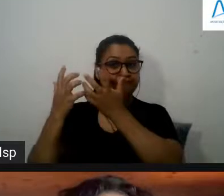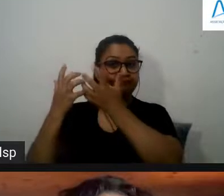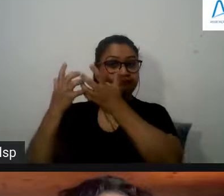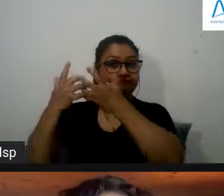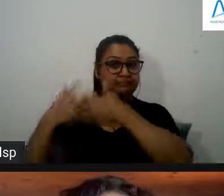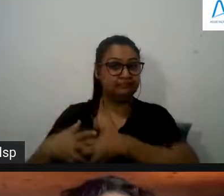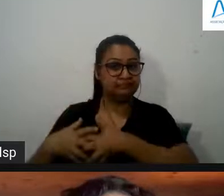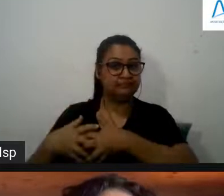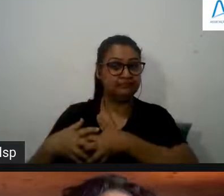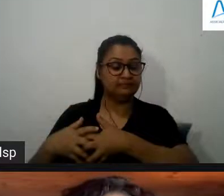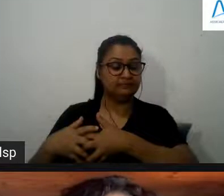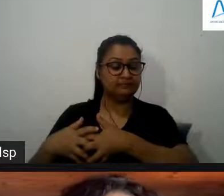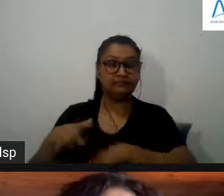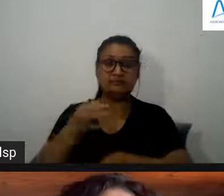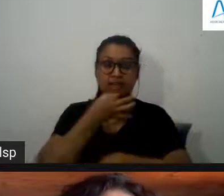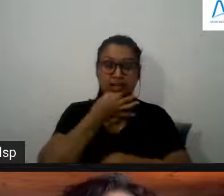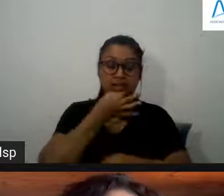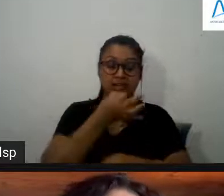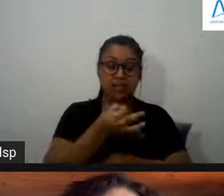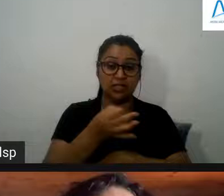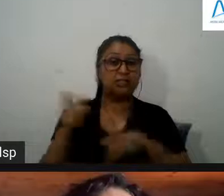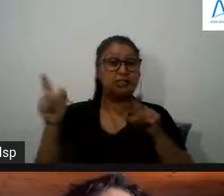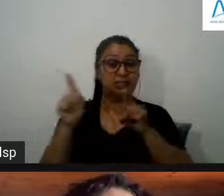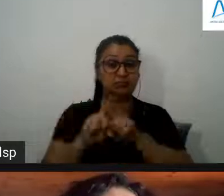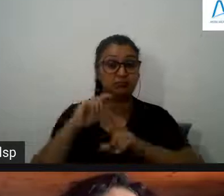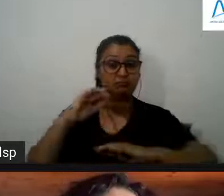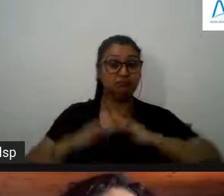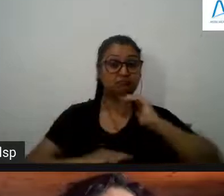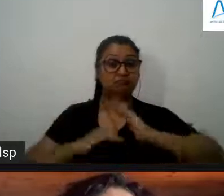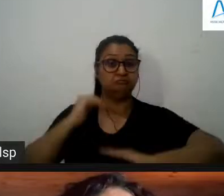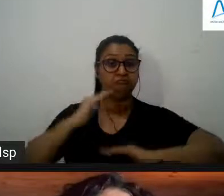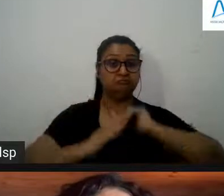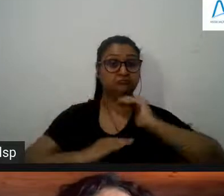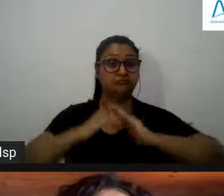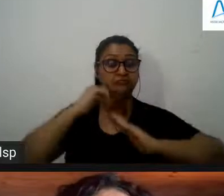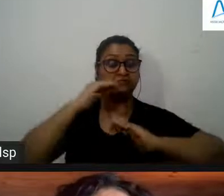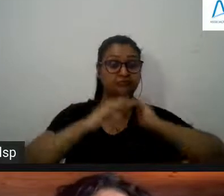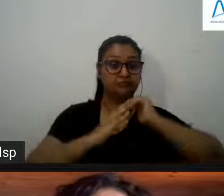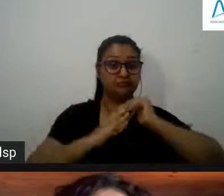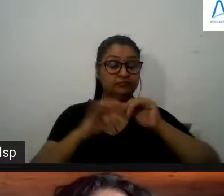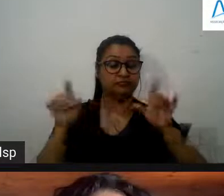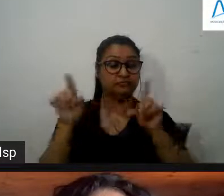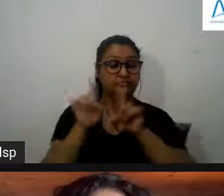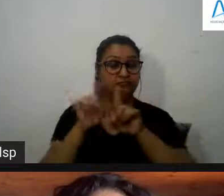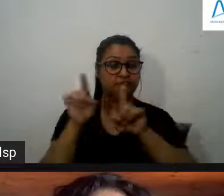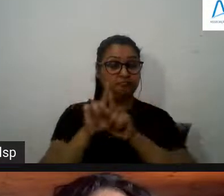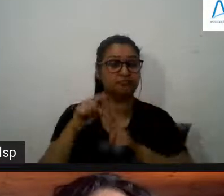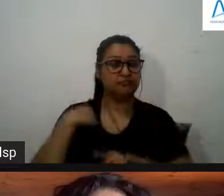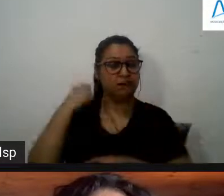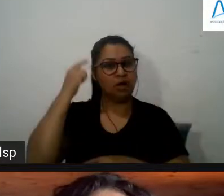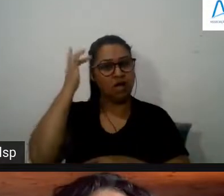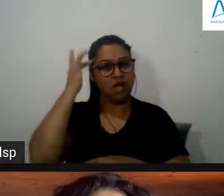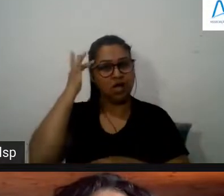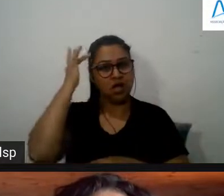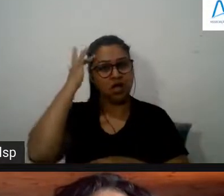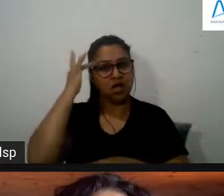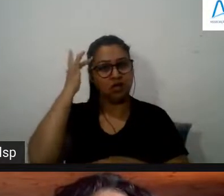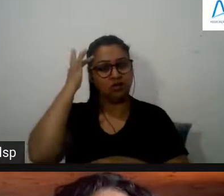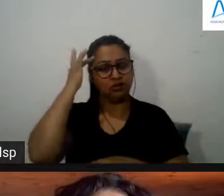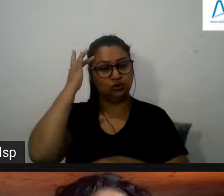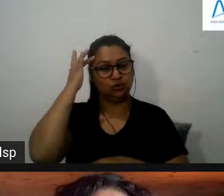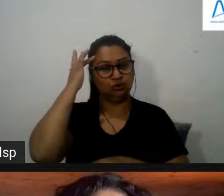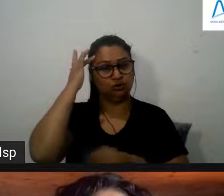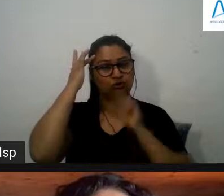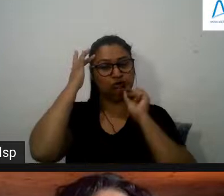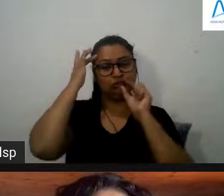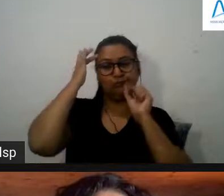crítica é condição de desenvolvimento e portanto acho que depois depende muito da fase